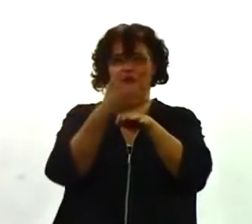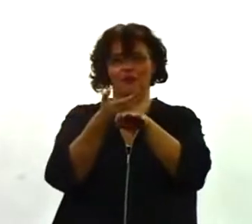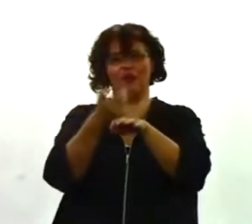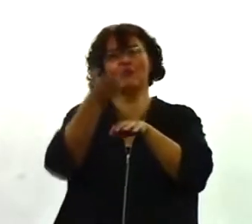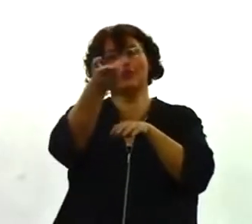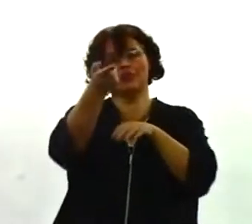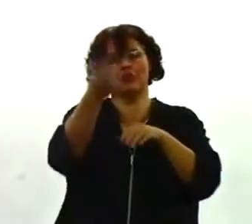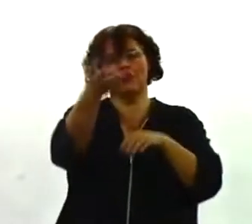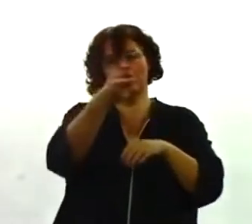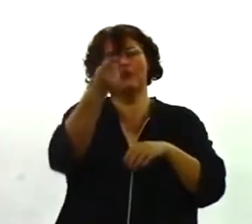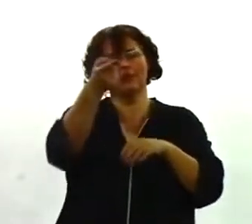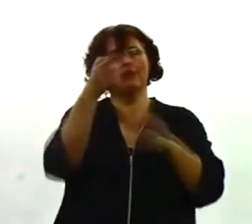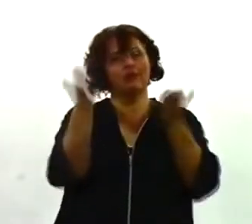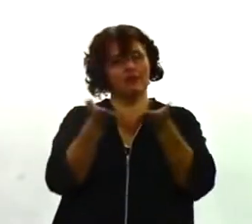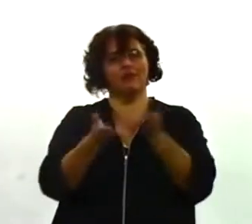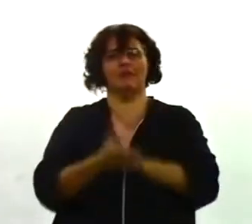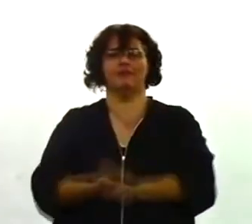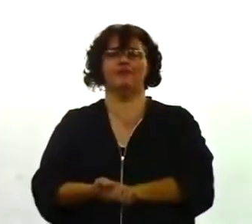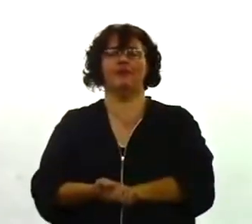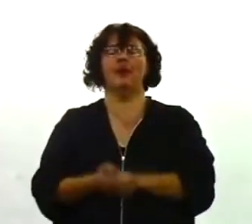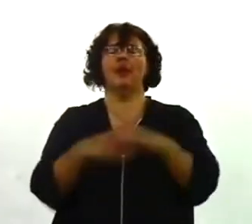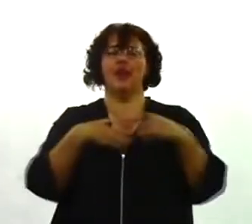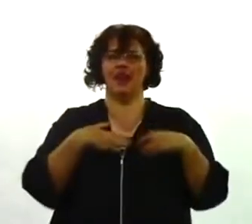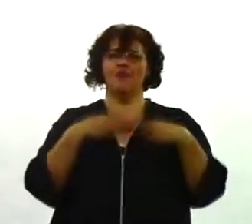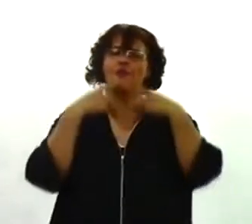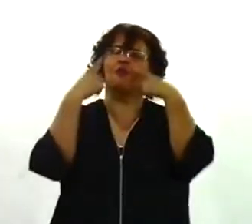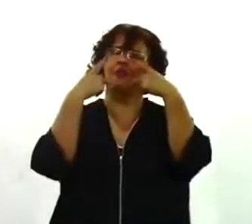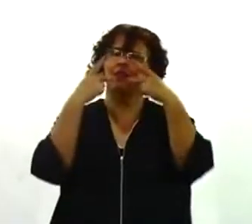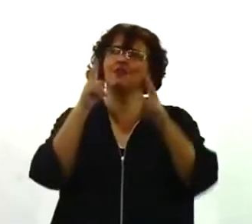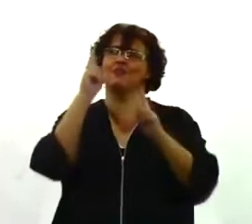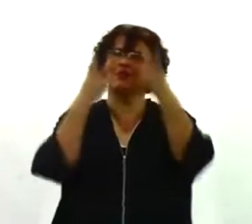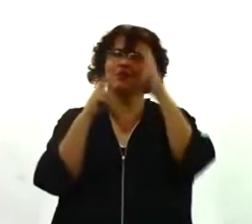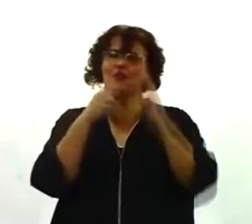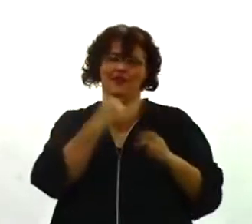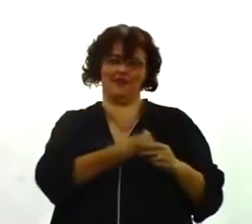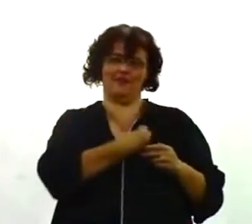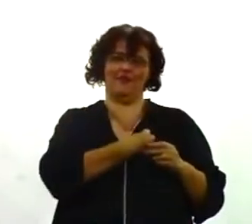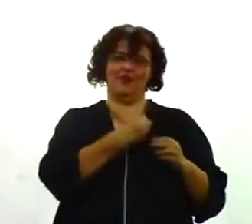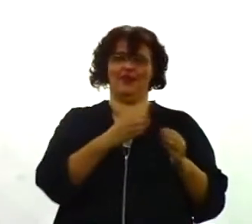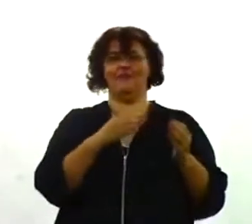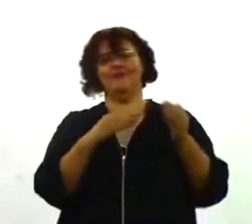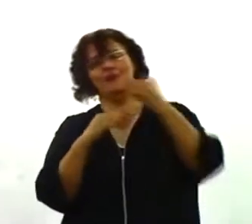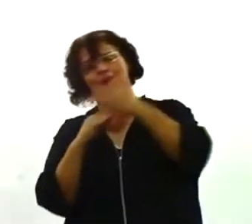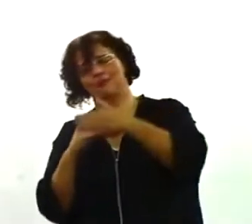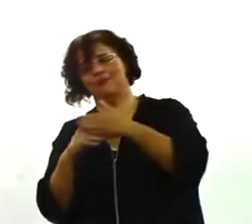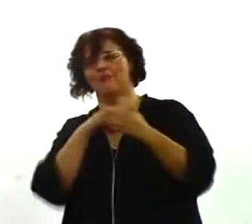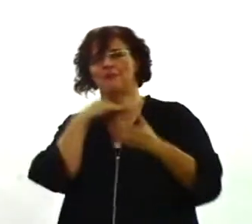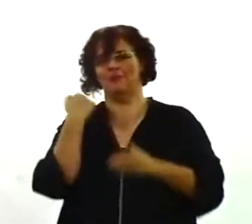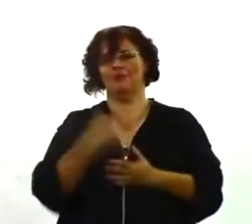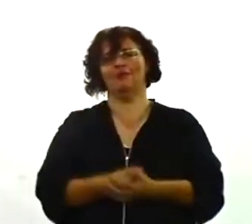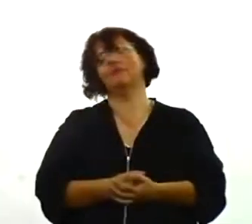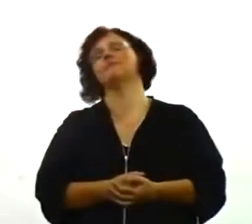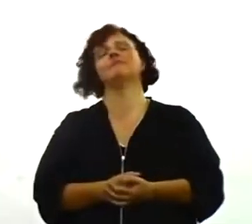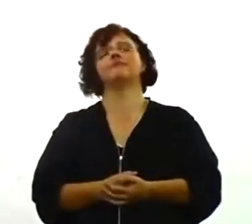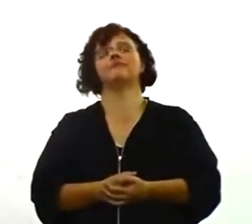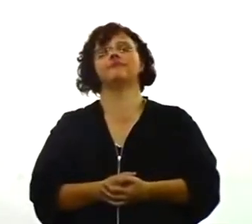eu vou falar sobre uma vitória, a vitória da vida sobre a morte. E esse assunto é tão importante, se você